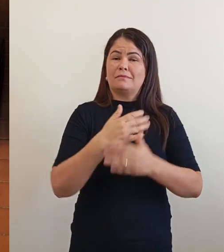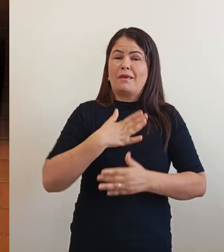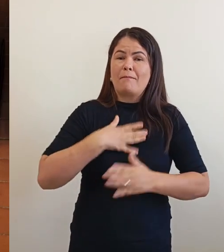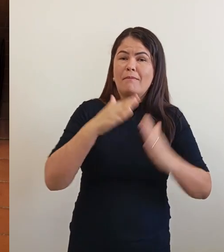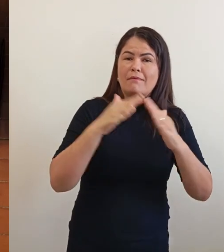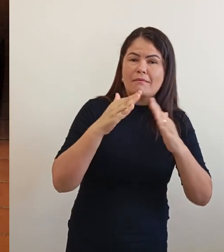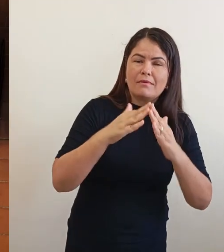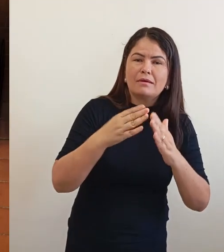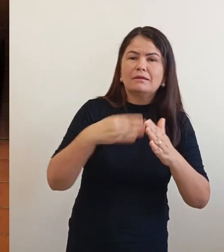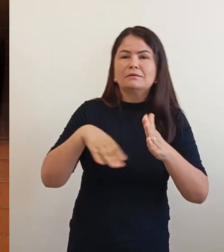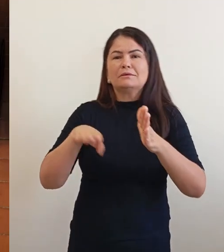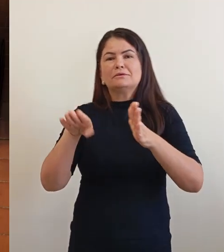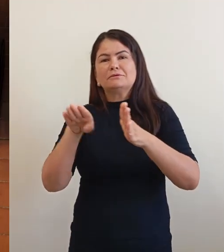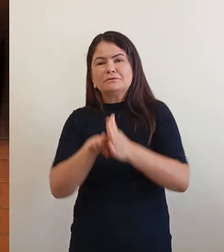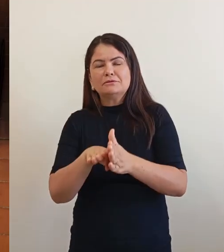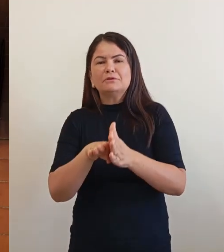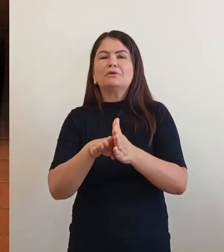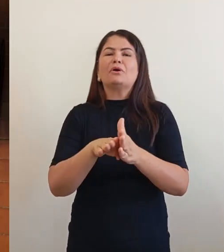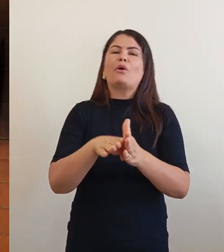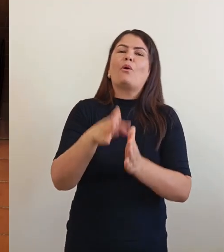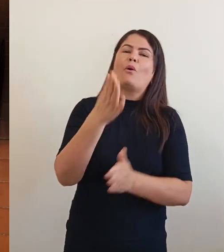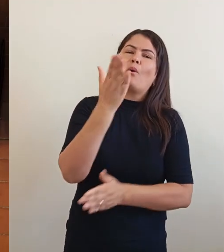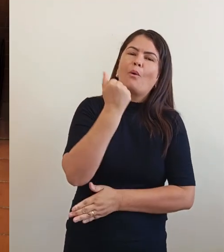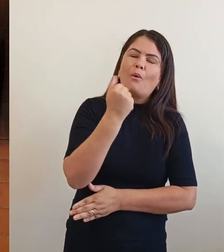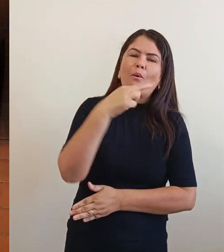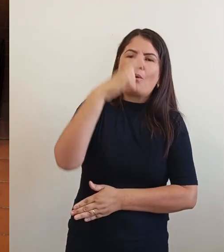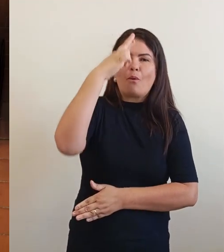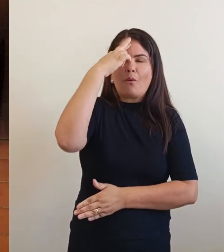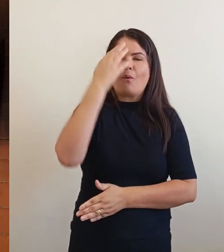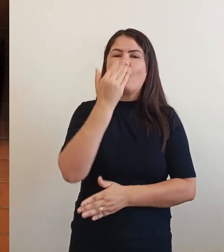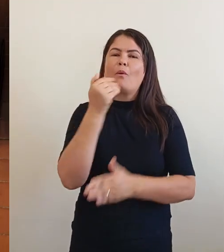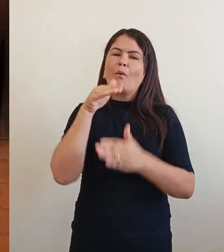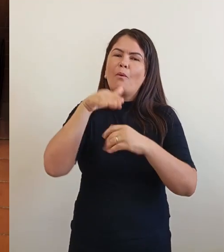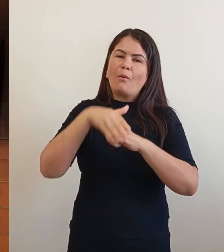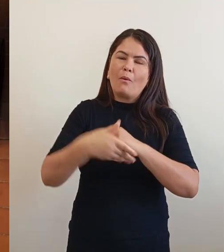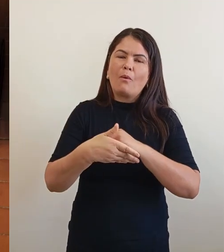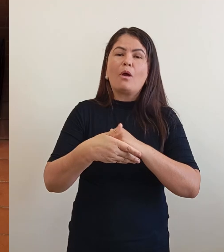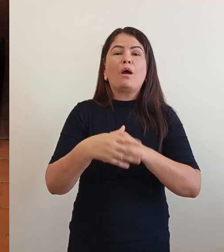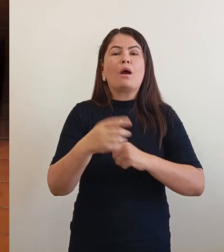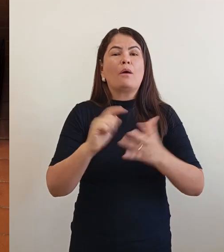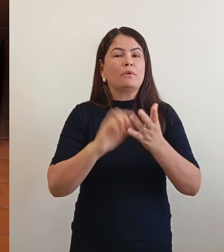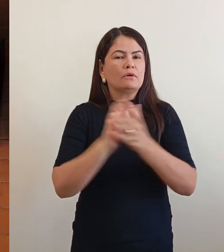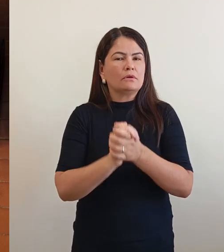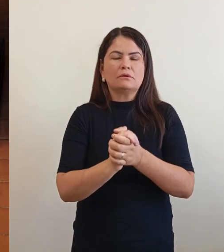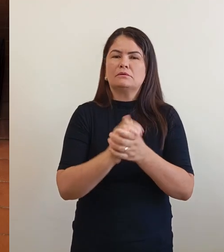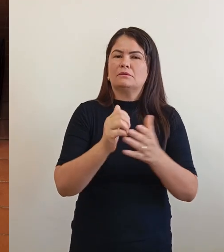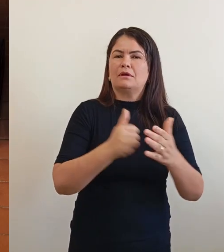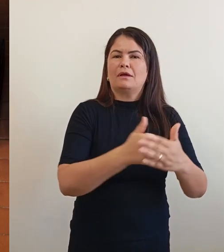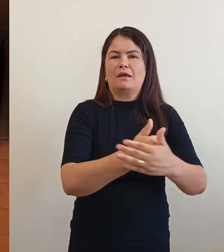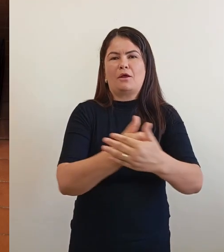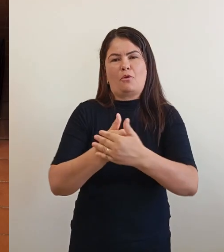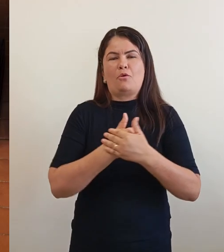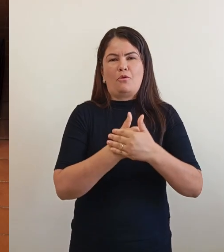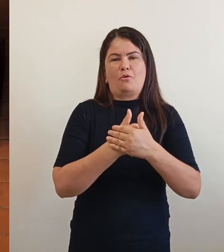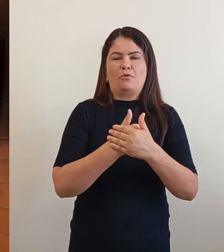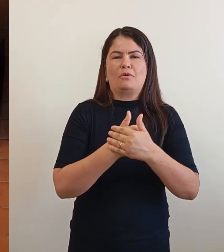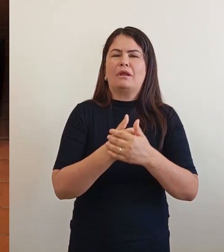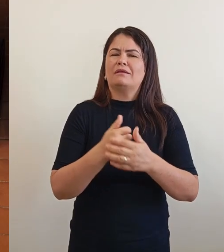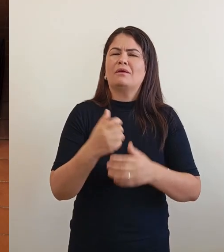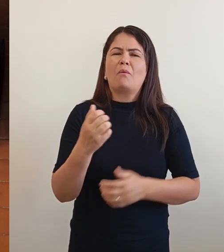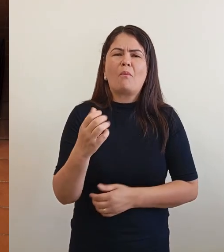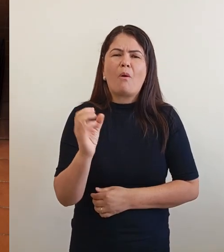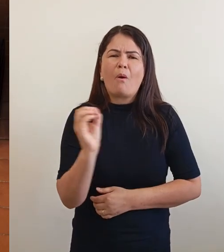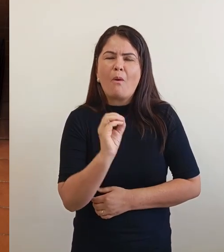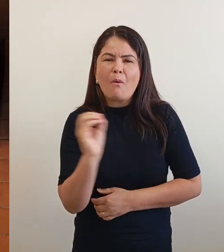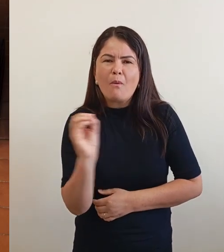muito acolhedora, eu tenho certeza, ela vai ser uma excelente primeira-dama no município, porque é uma pessoa muito humana, sabe? E